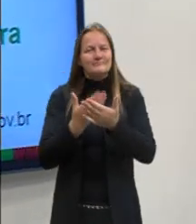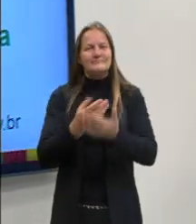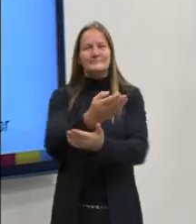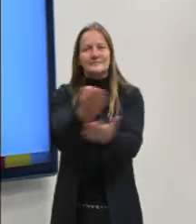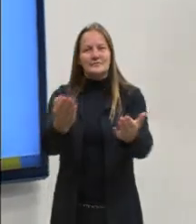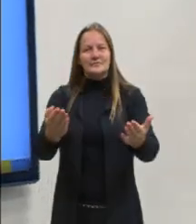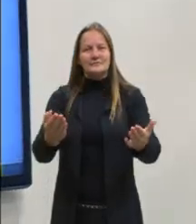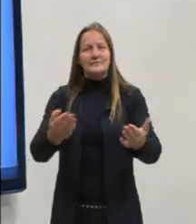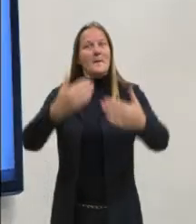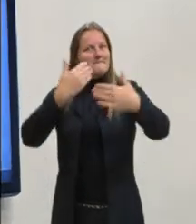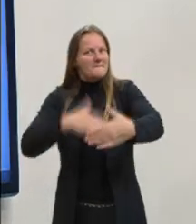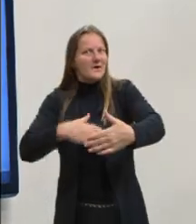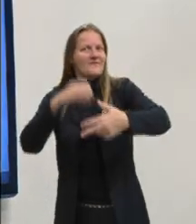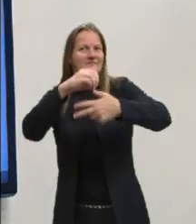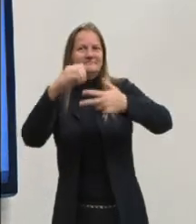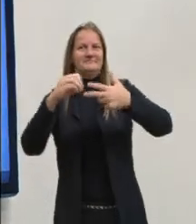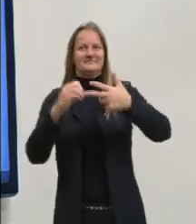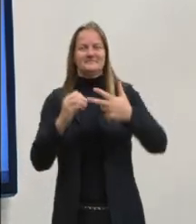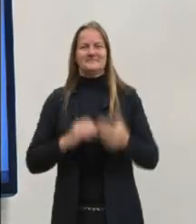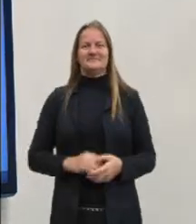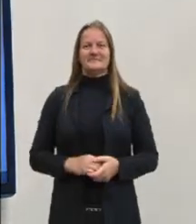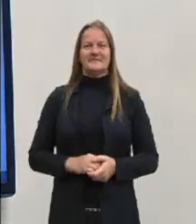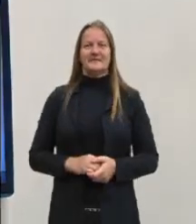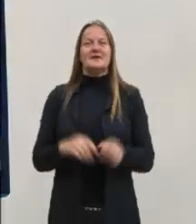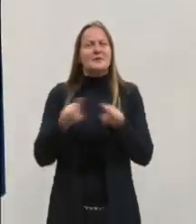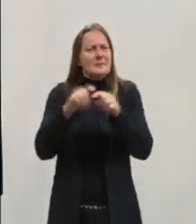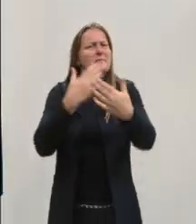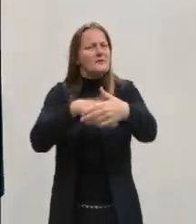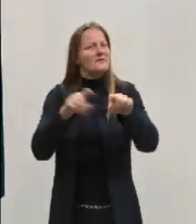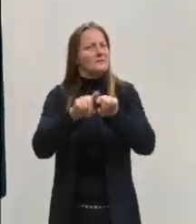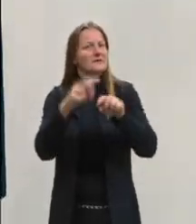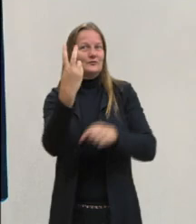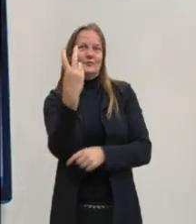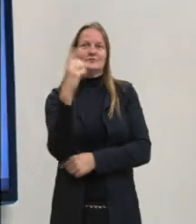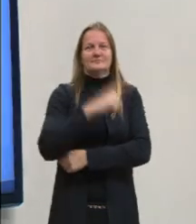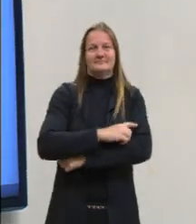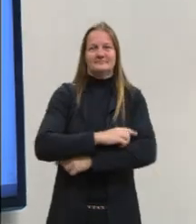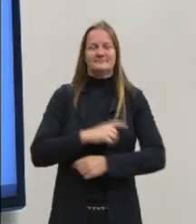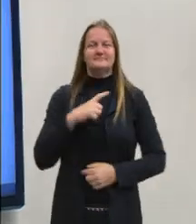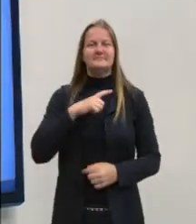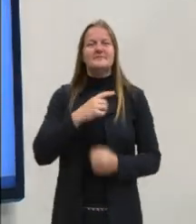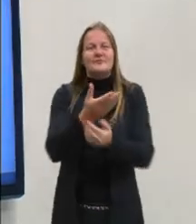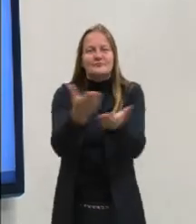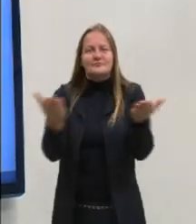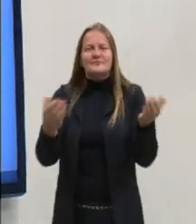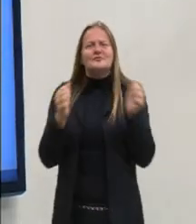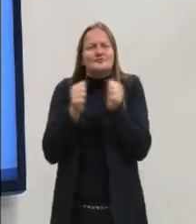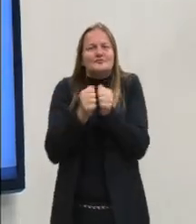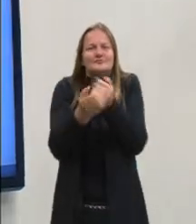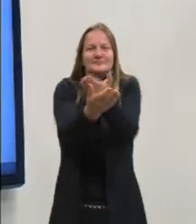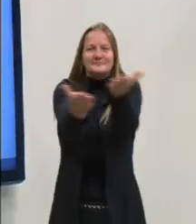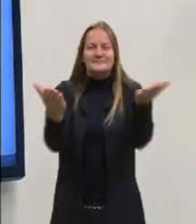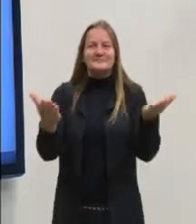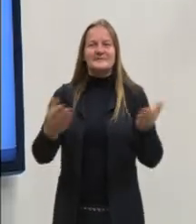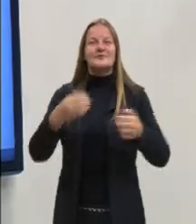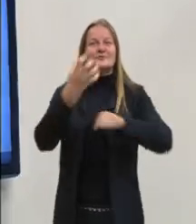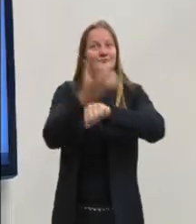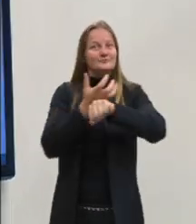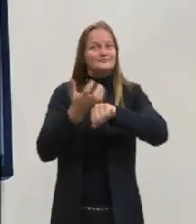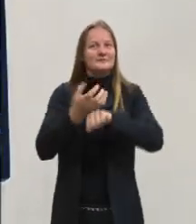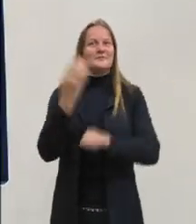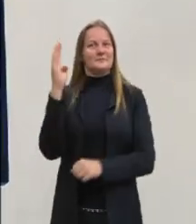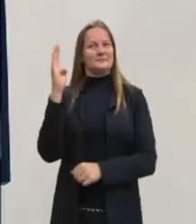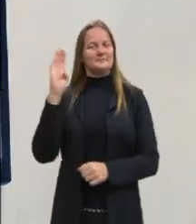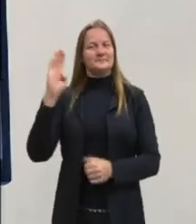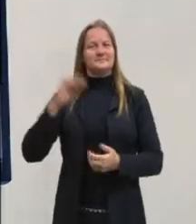a prova do Enem e para as provas que são dois dias. Então estarei aqui com vocês no componente curricular